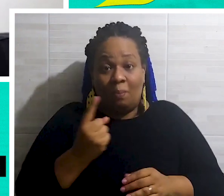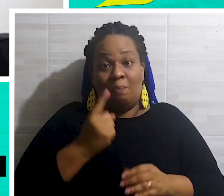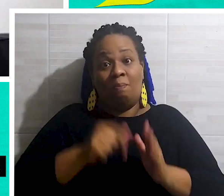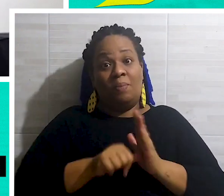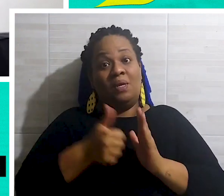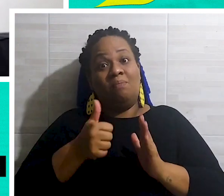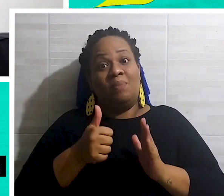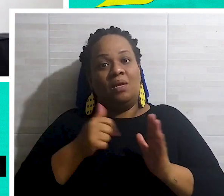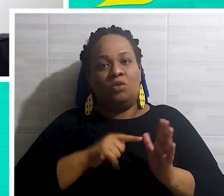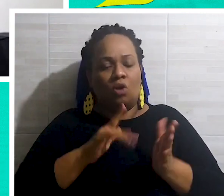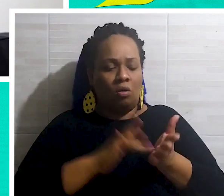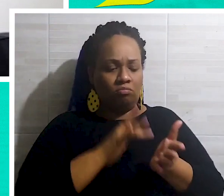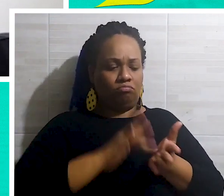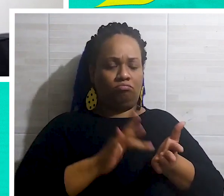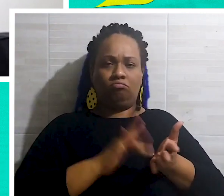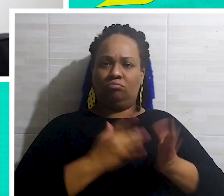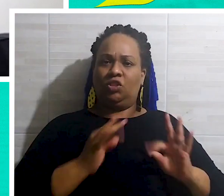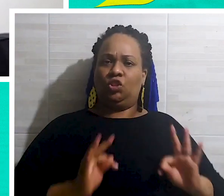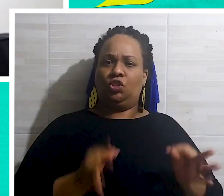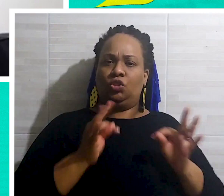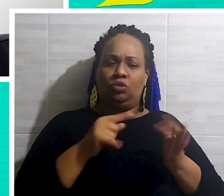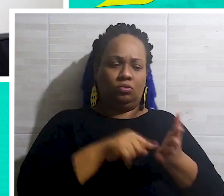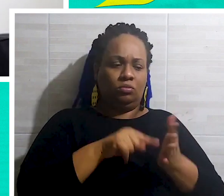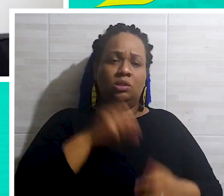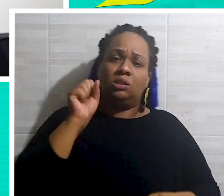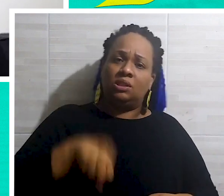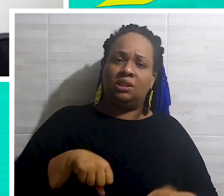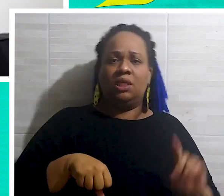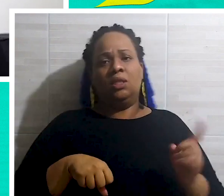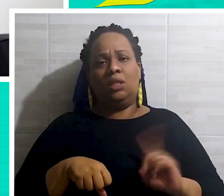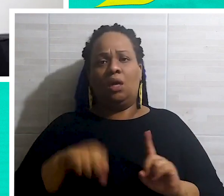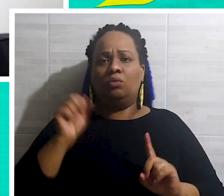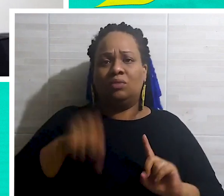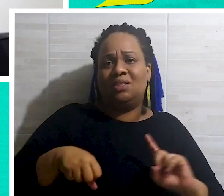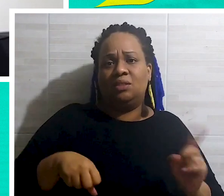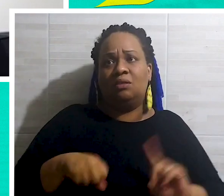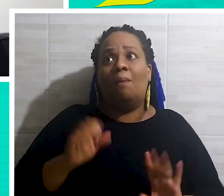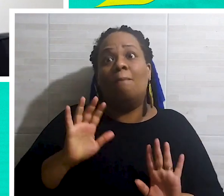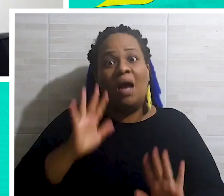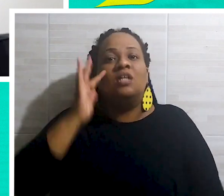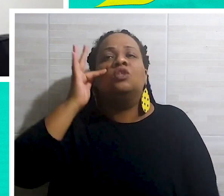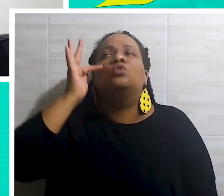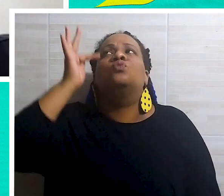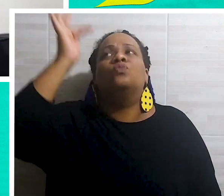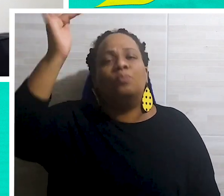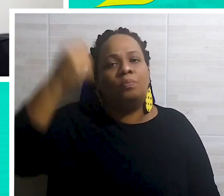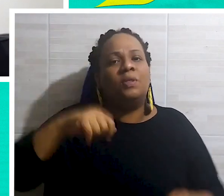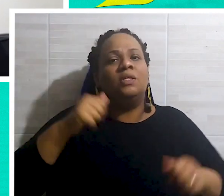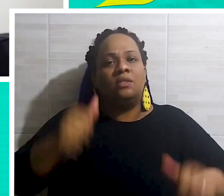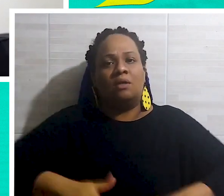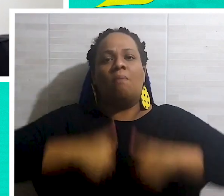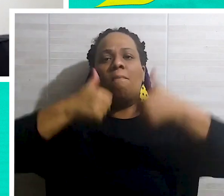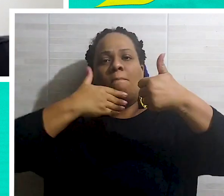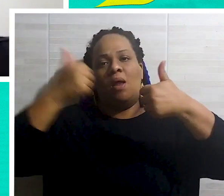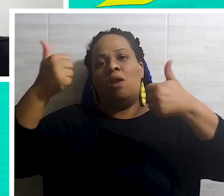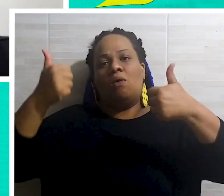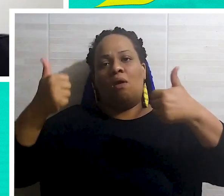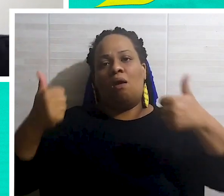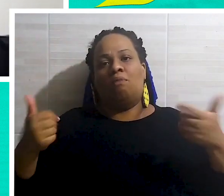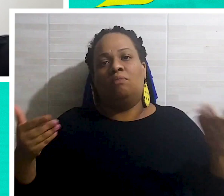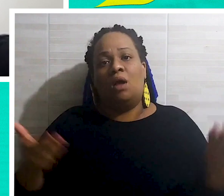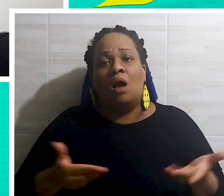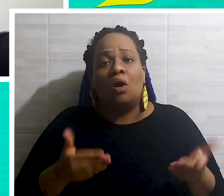fazendo, realmente, a primeira versão, toda digitada, né? Apertando sim ou não. Mas a gente sabe que, no futuro, a gente vai precisar melhorar isso.